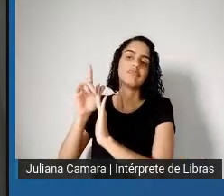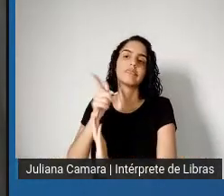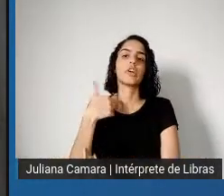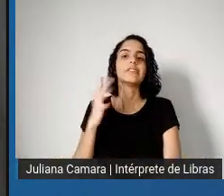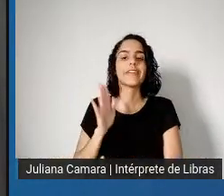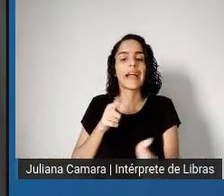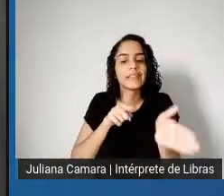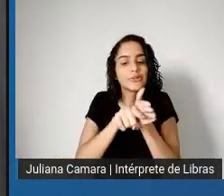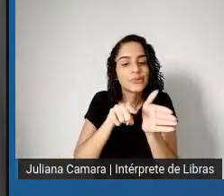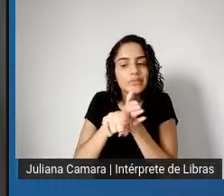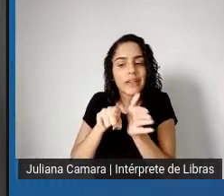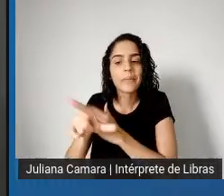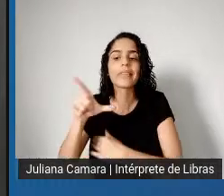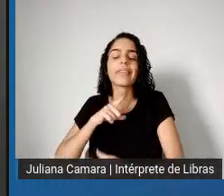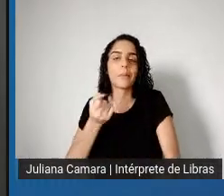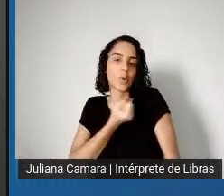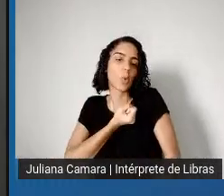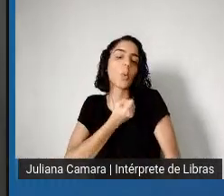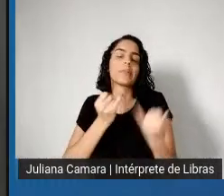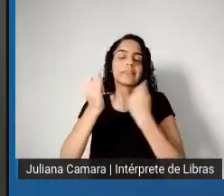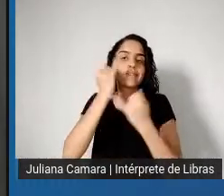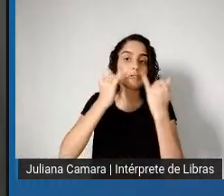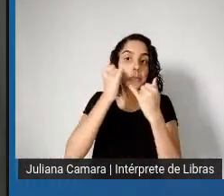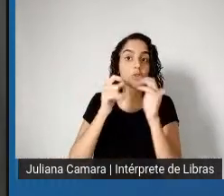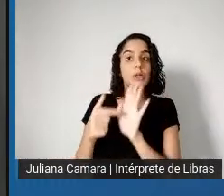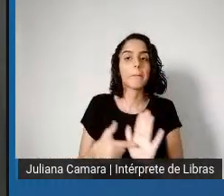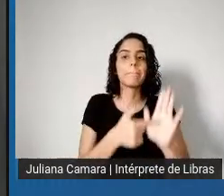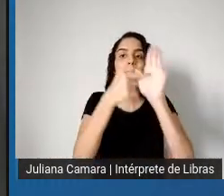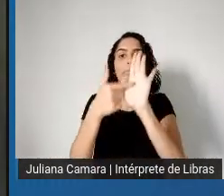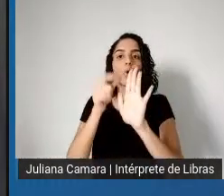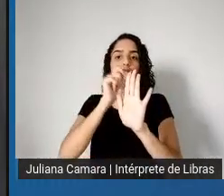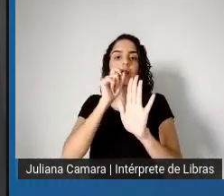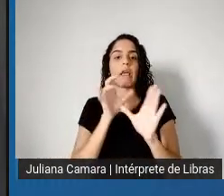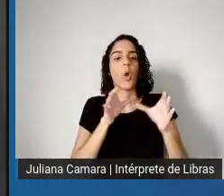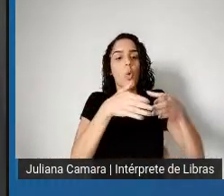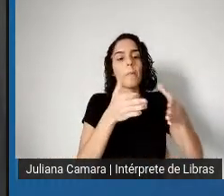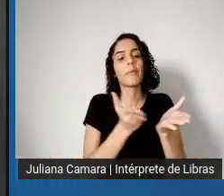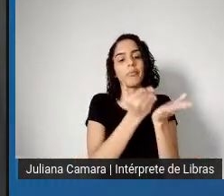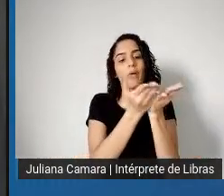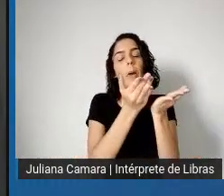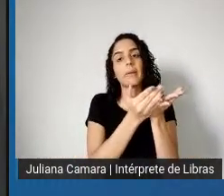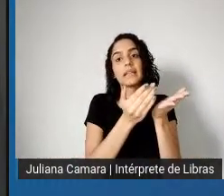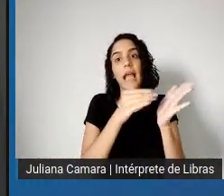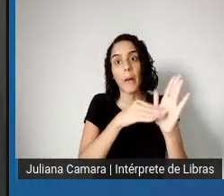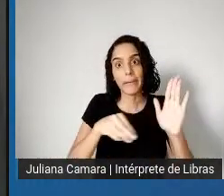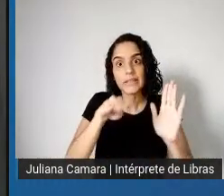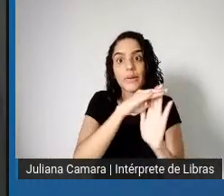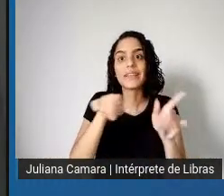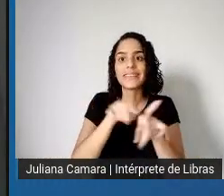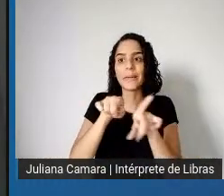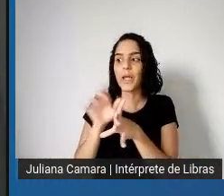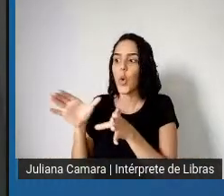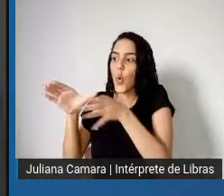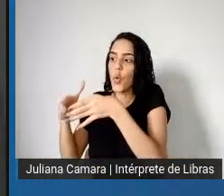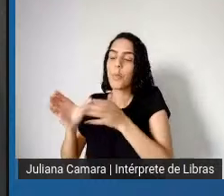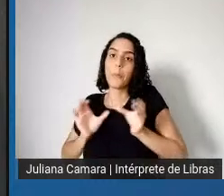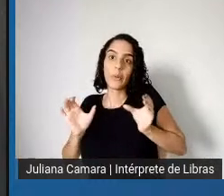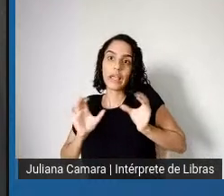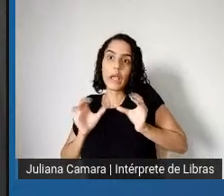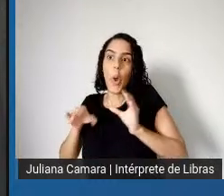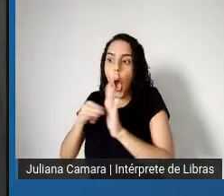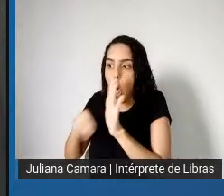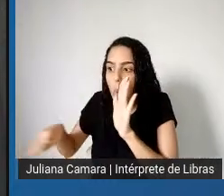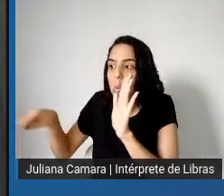e do enriquecimento dos grandes bilionários do mundo, né, mostram claramente que as desigualdades sociais, né,